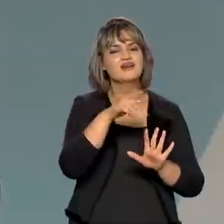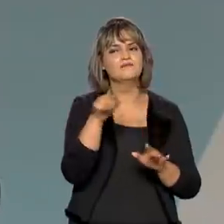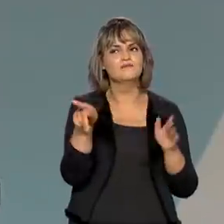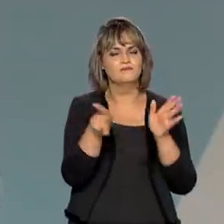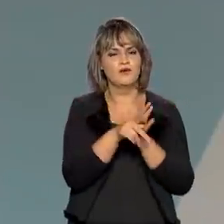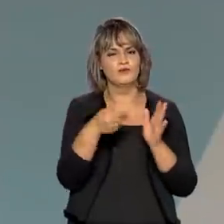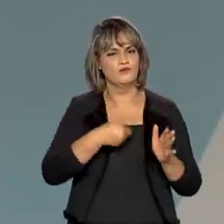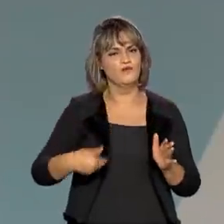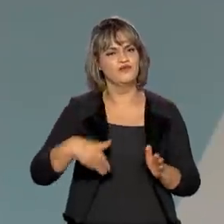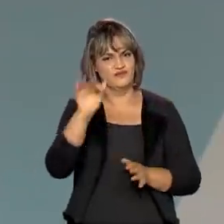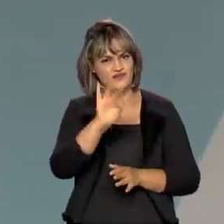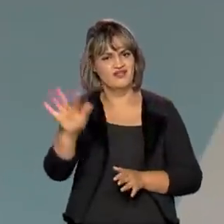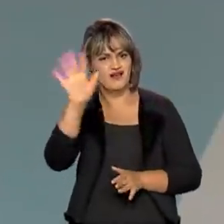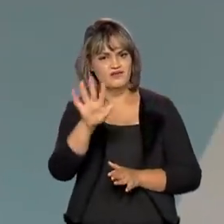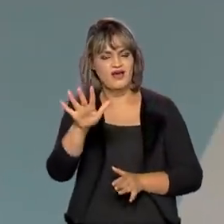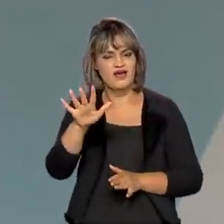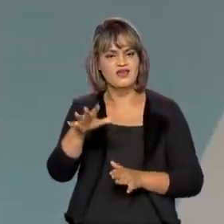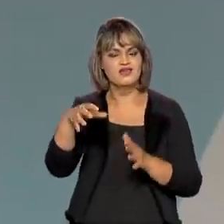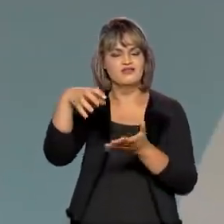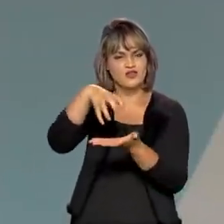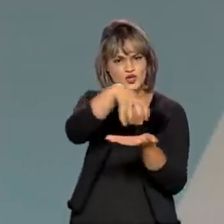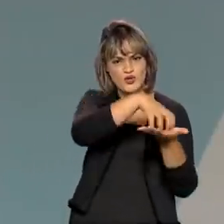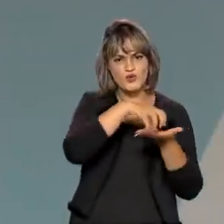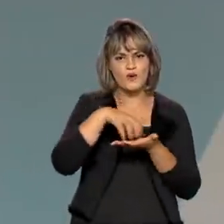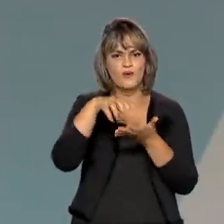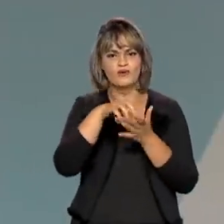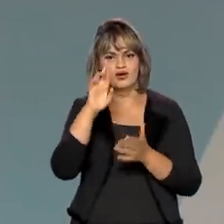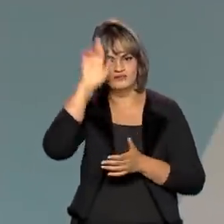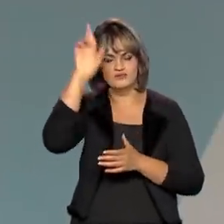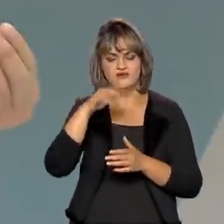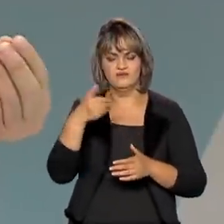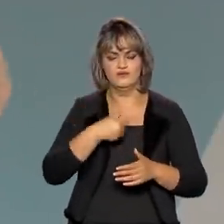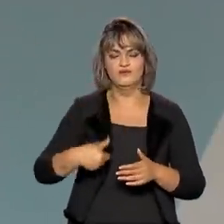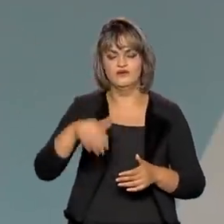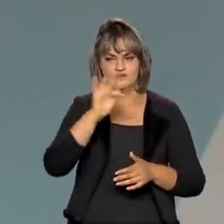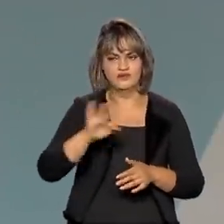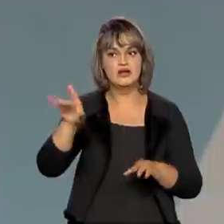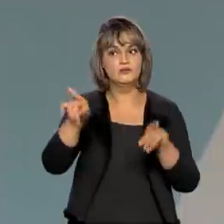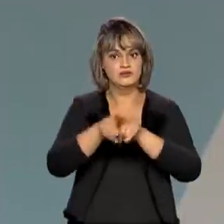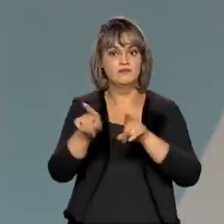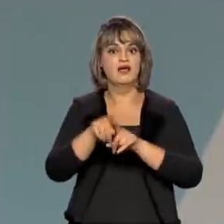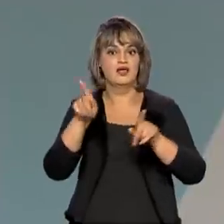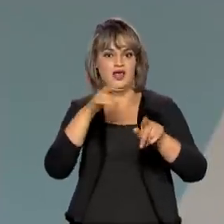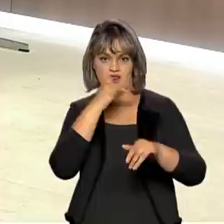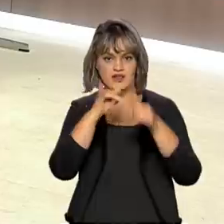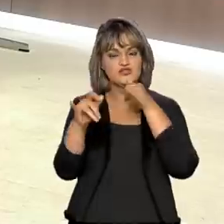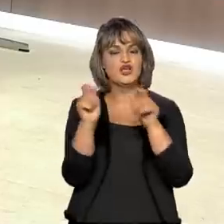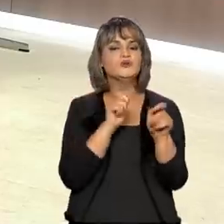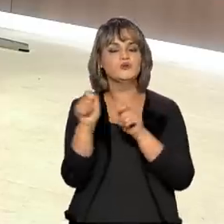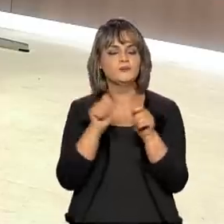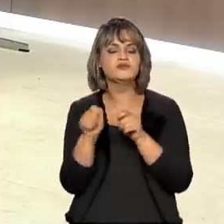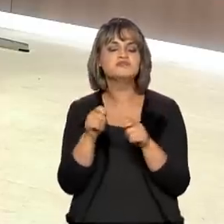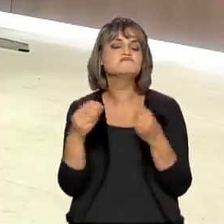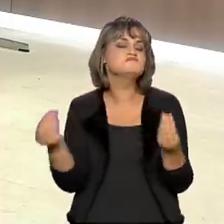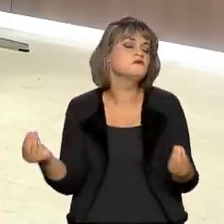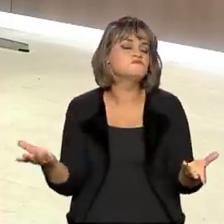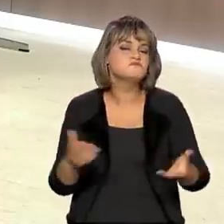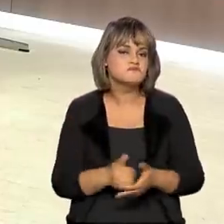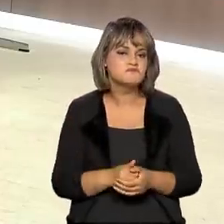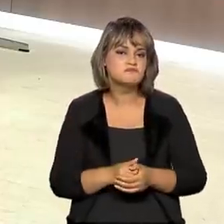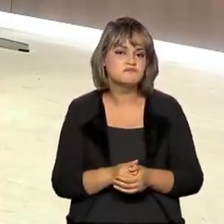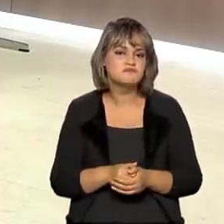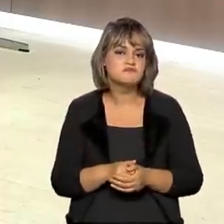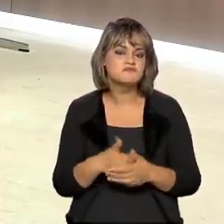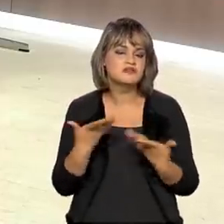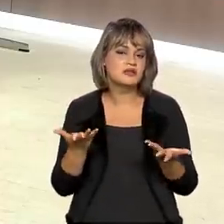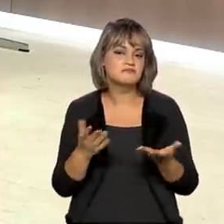o governo federal e os órgãos que estão sob o guarda-chuva do governo federal, também para economizar energia. Como é que funciona para esses